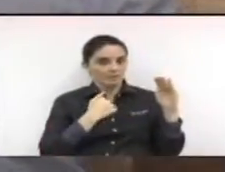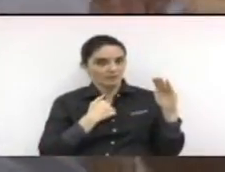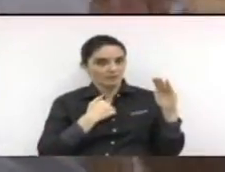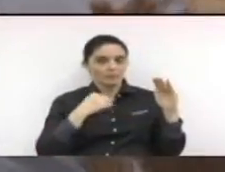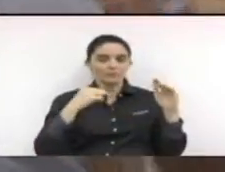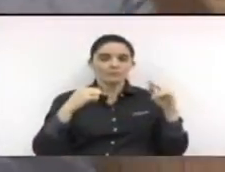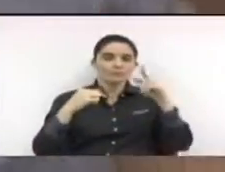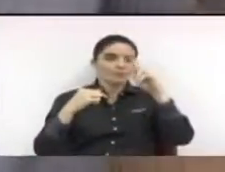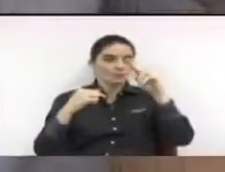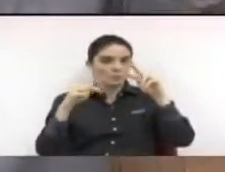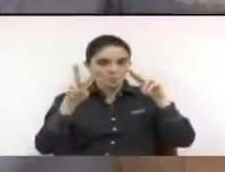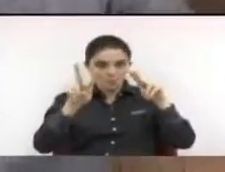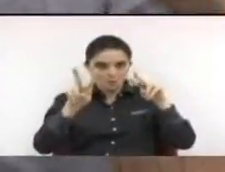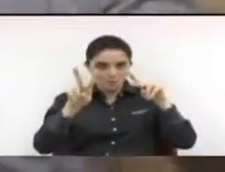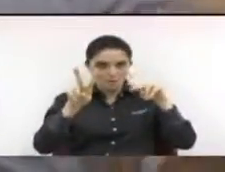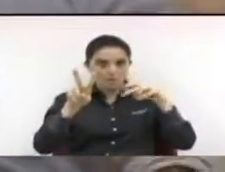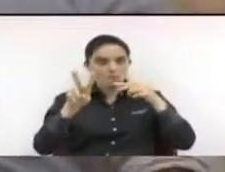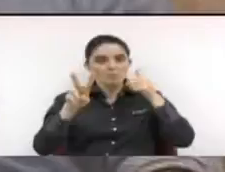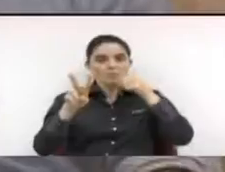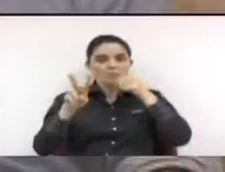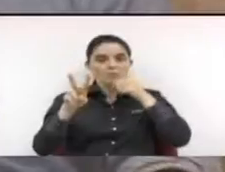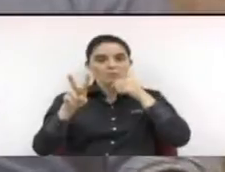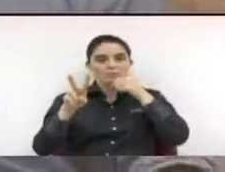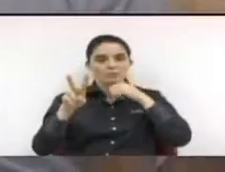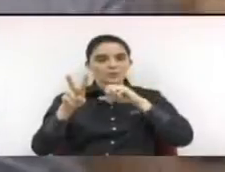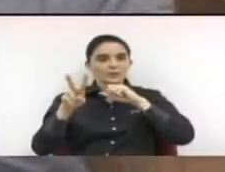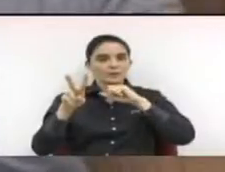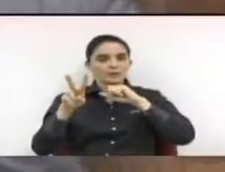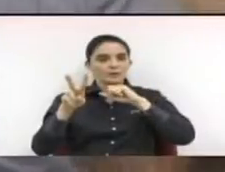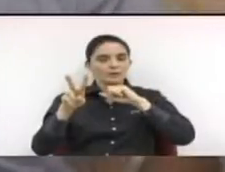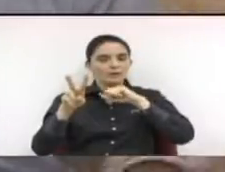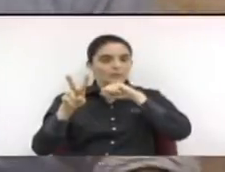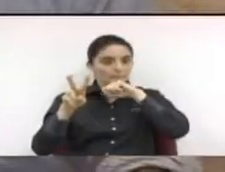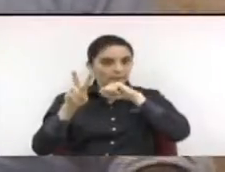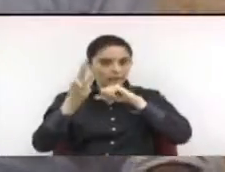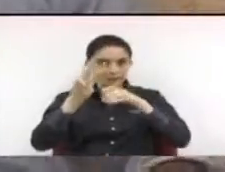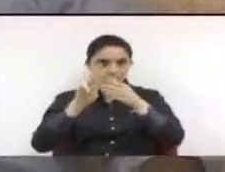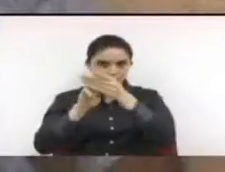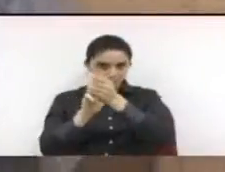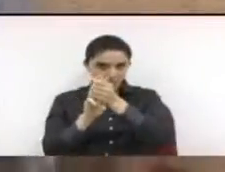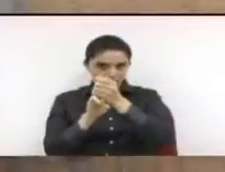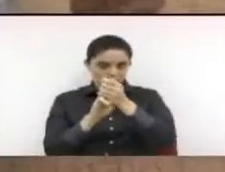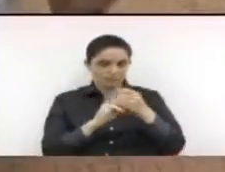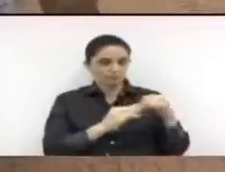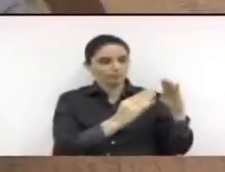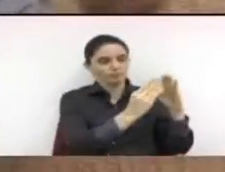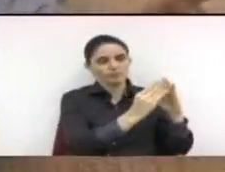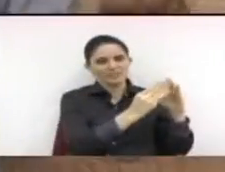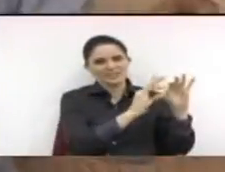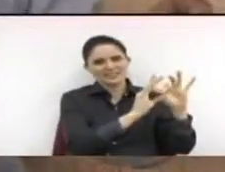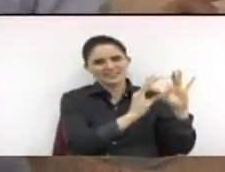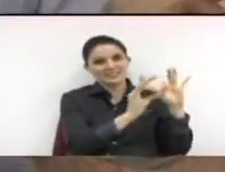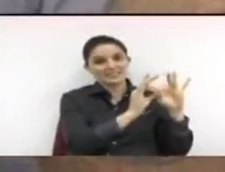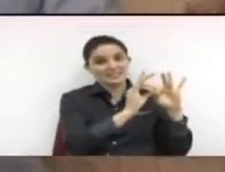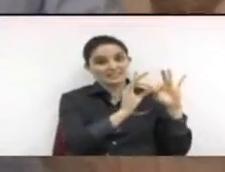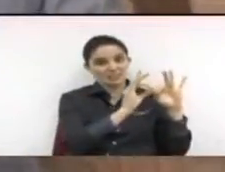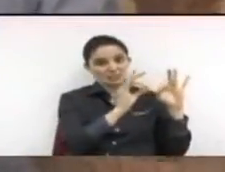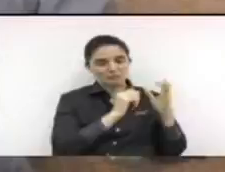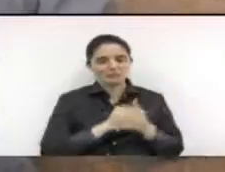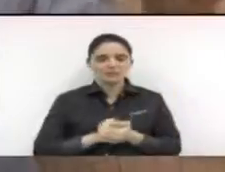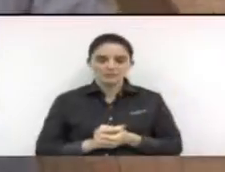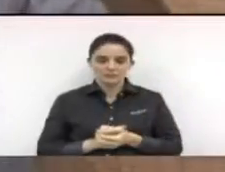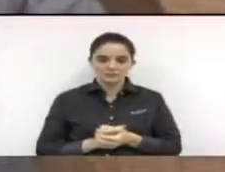de alvenaria, cobertos por telhas de fibra ou cimento, popularmente conhecidas como Brasilite. Vereador Newton,